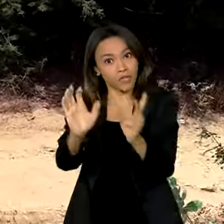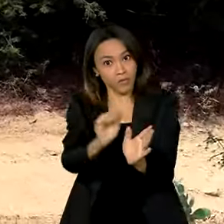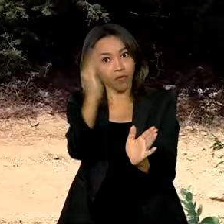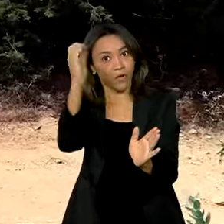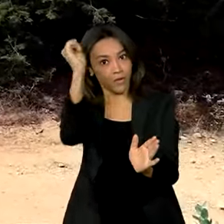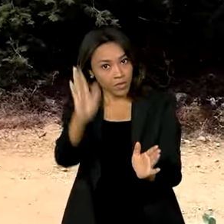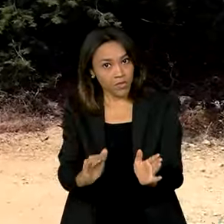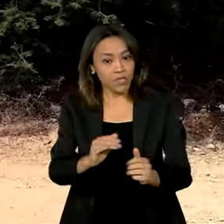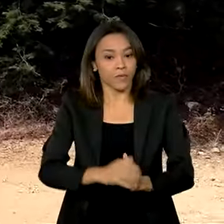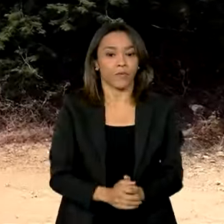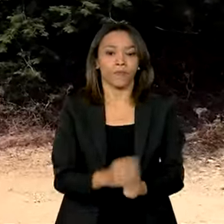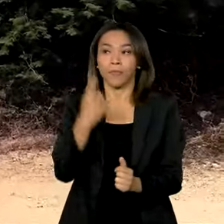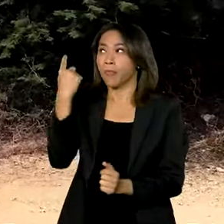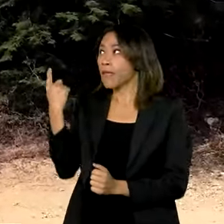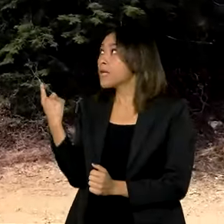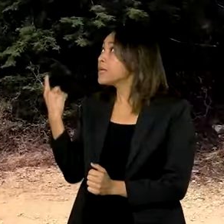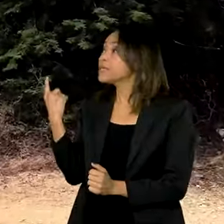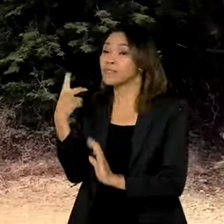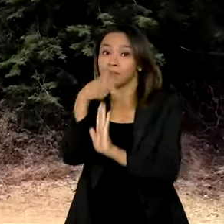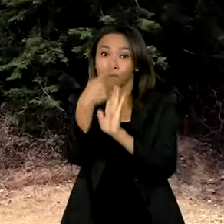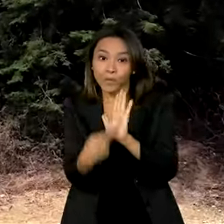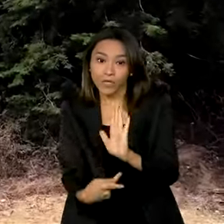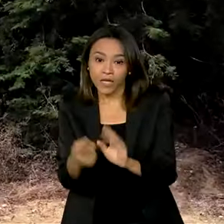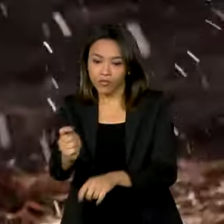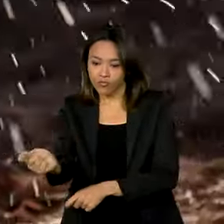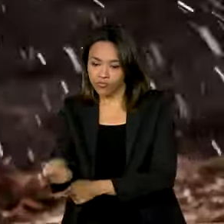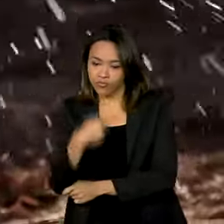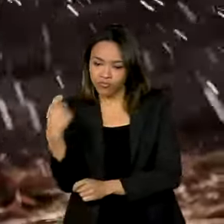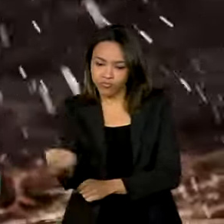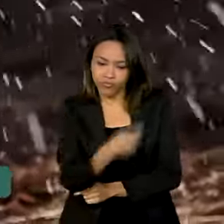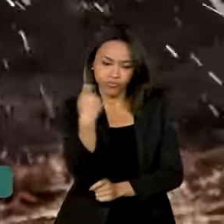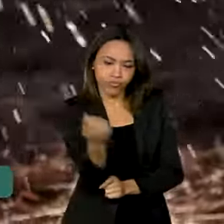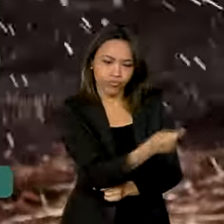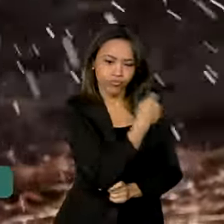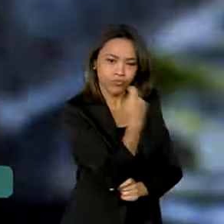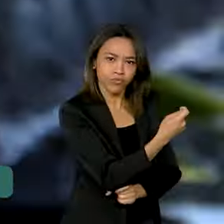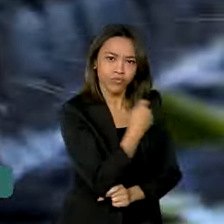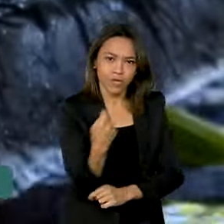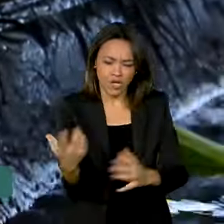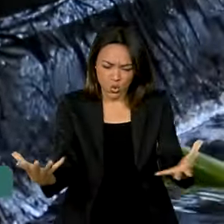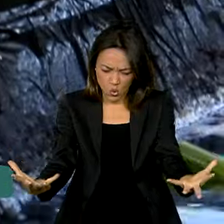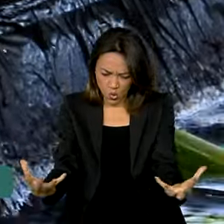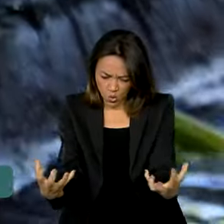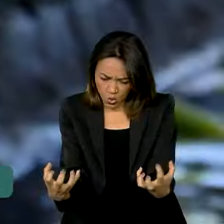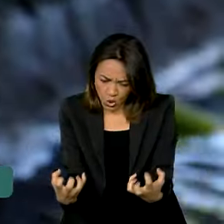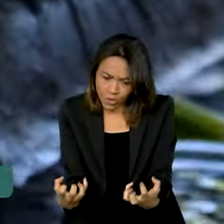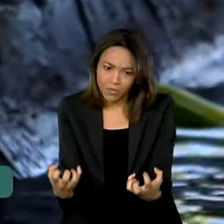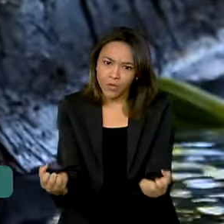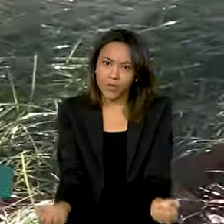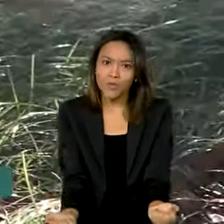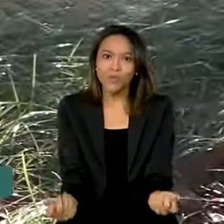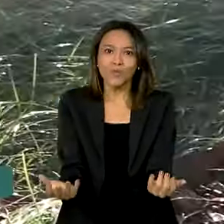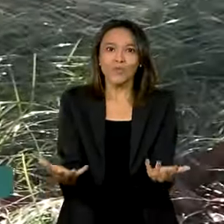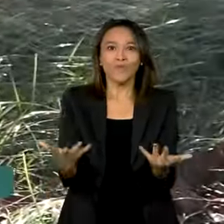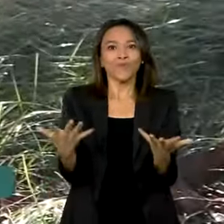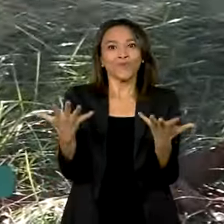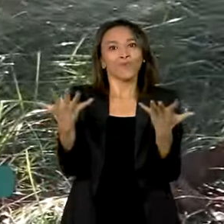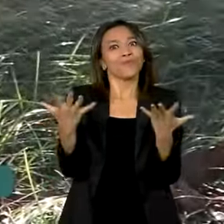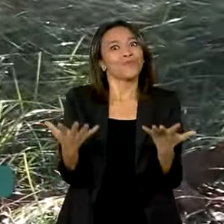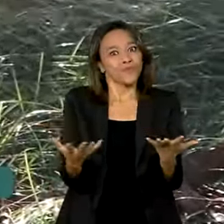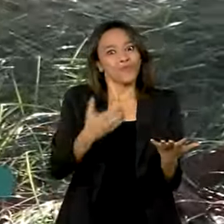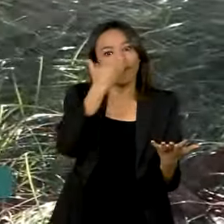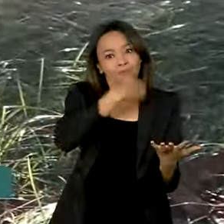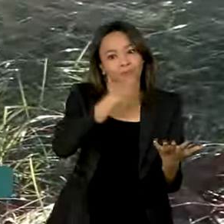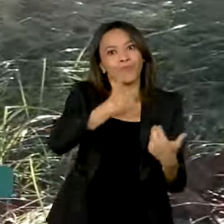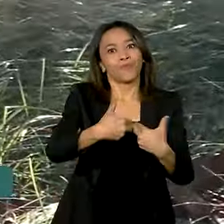Os projetos de irrigação vêm transformando a área semiárida em lavouras, especialmente de frutas. A tecnologia